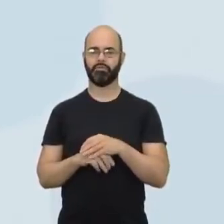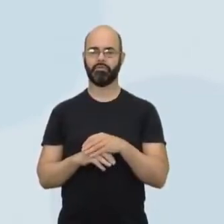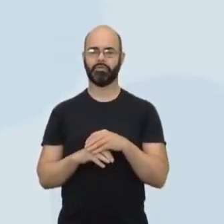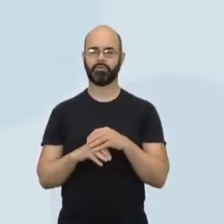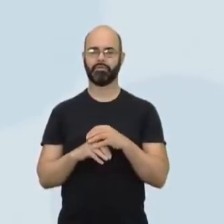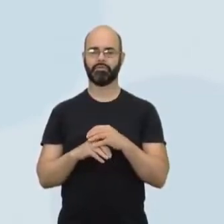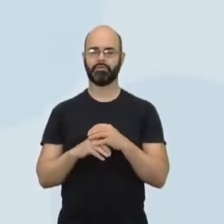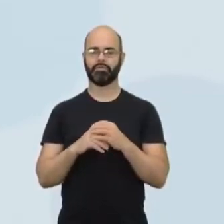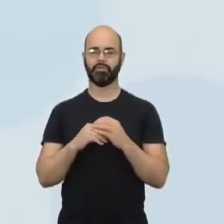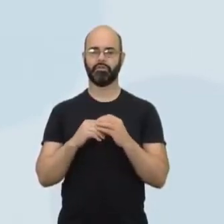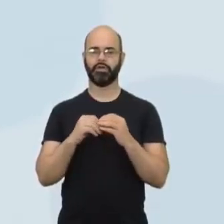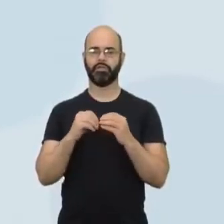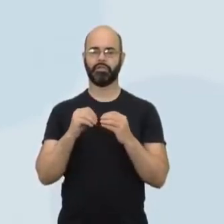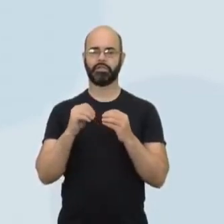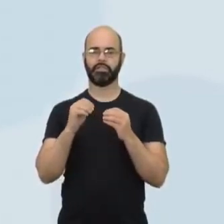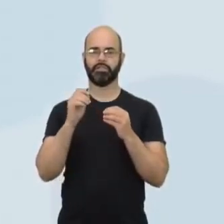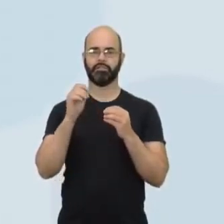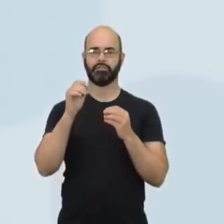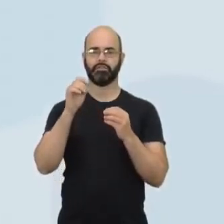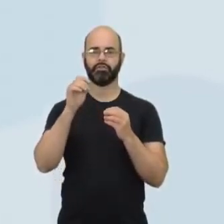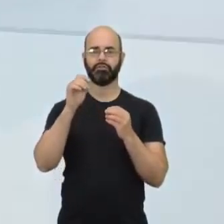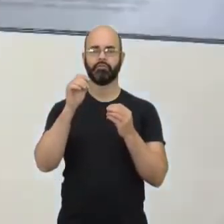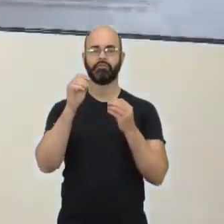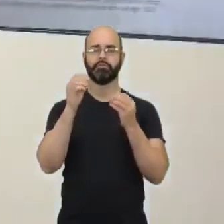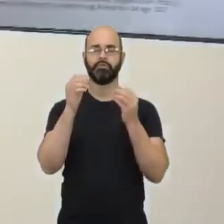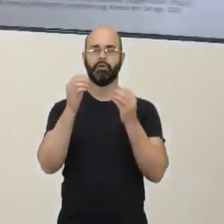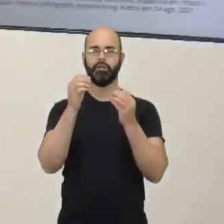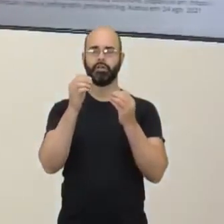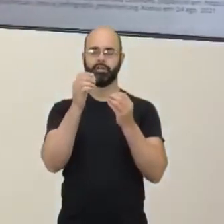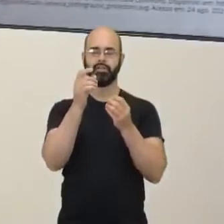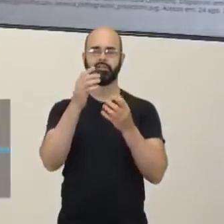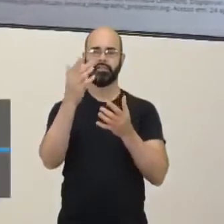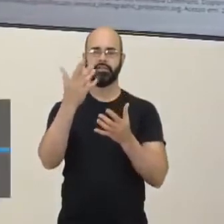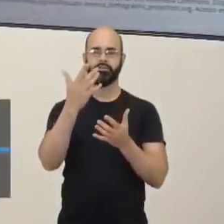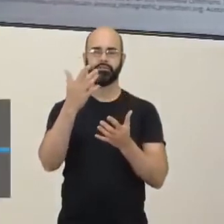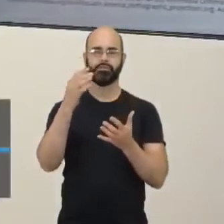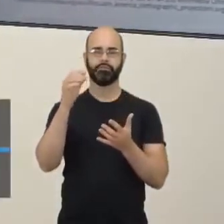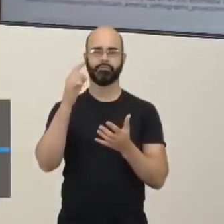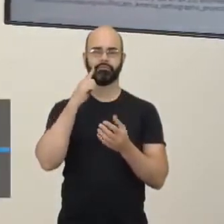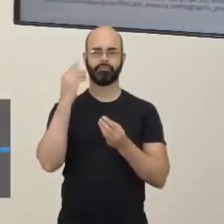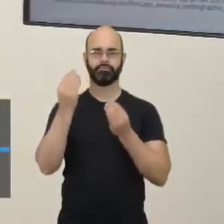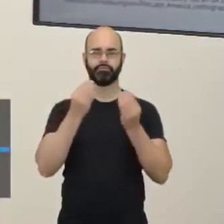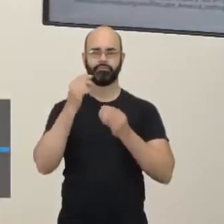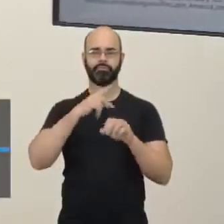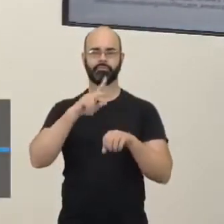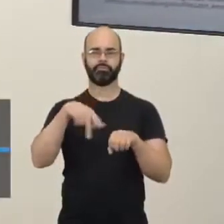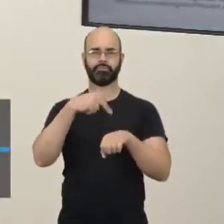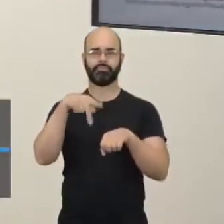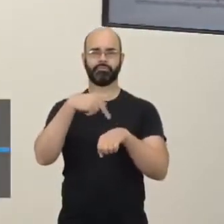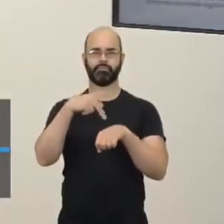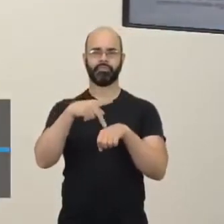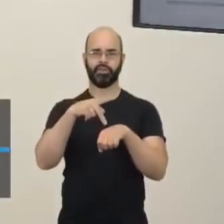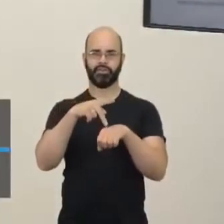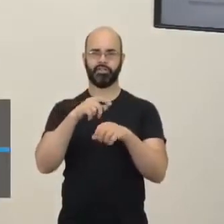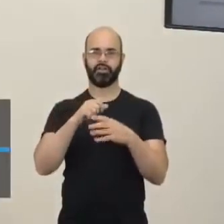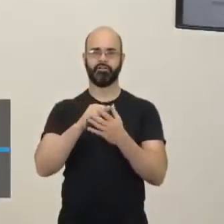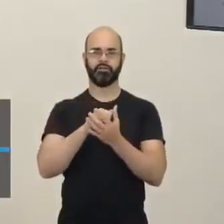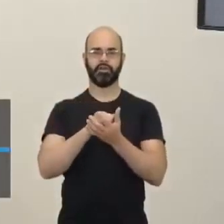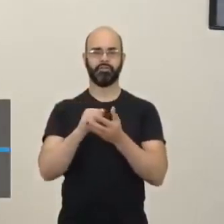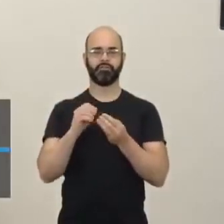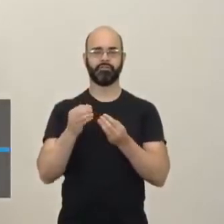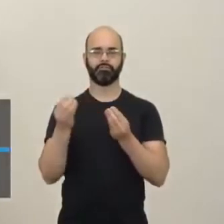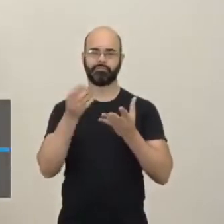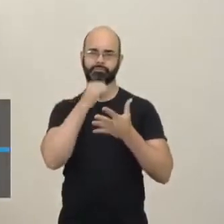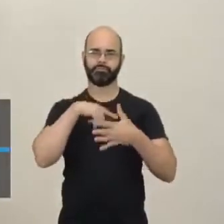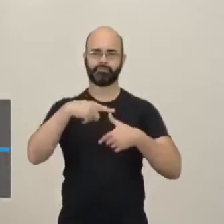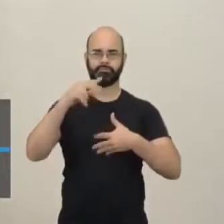holandesa. Então, todo esse processo aí de colonização de vários países aqui, nem todos tinham essa língua